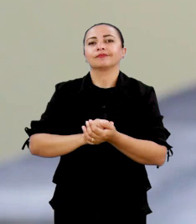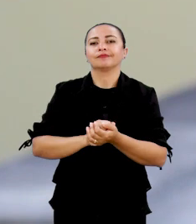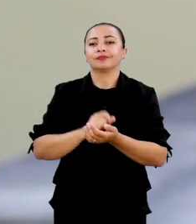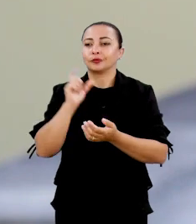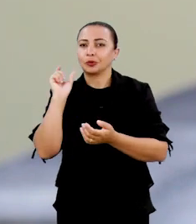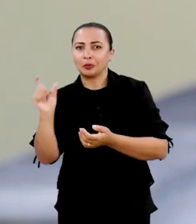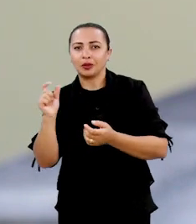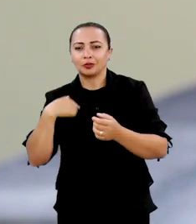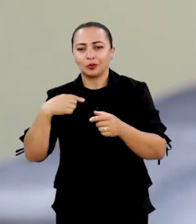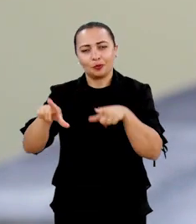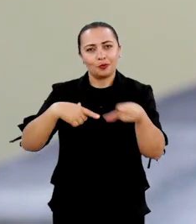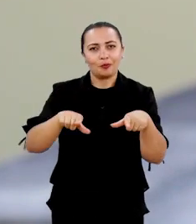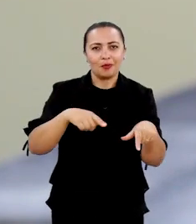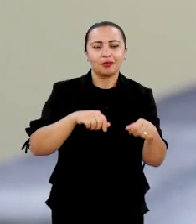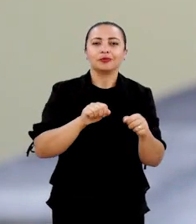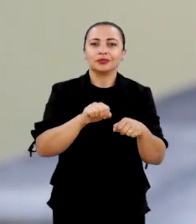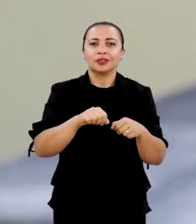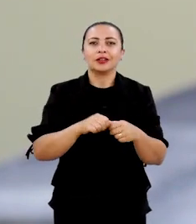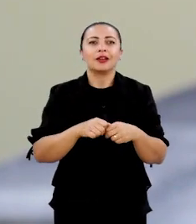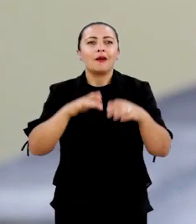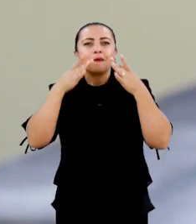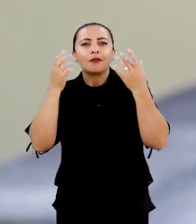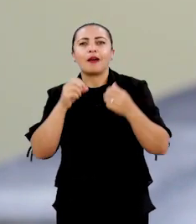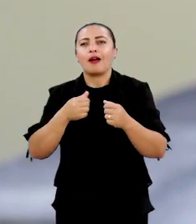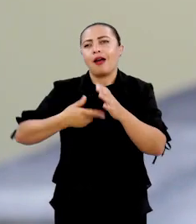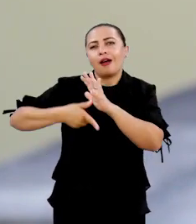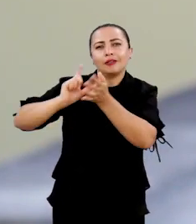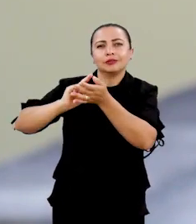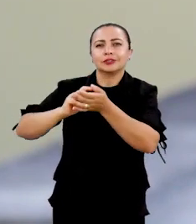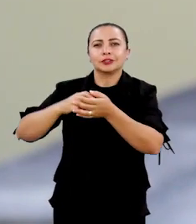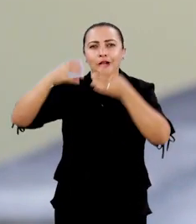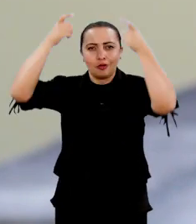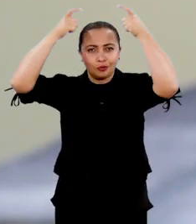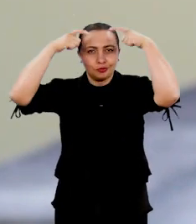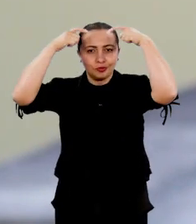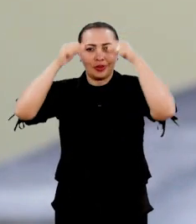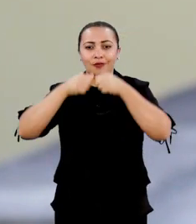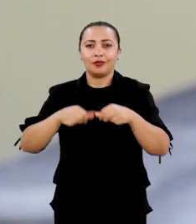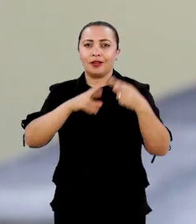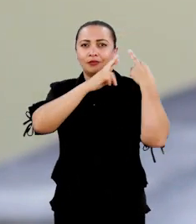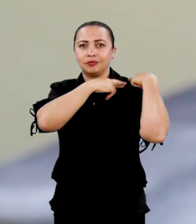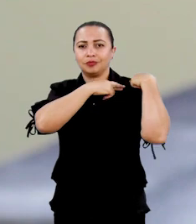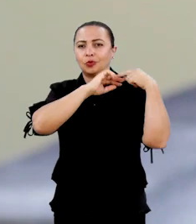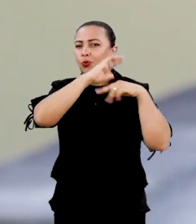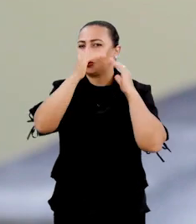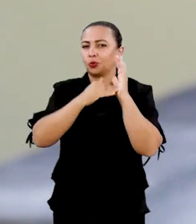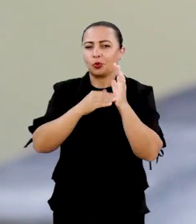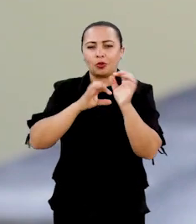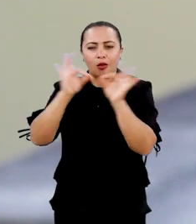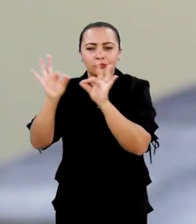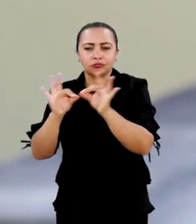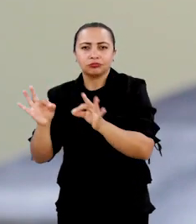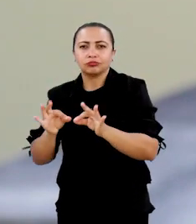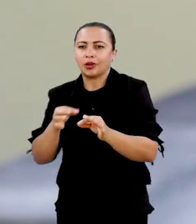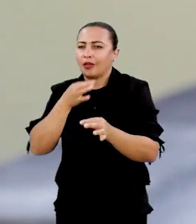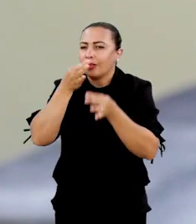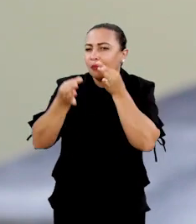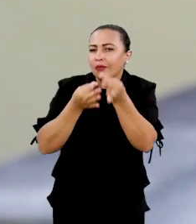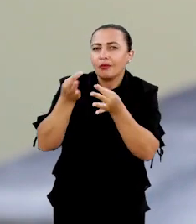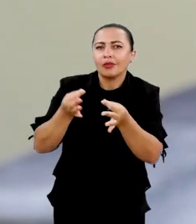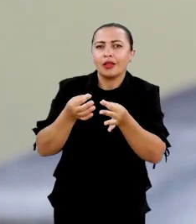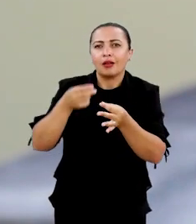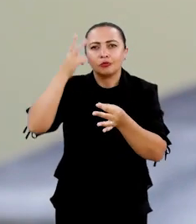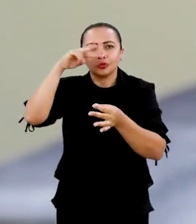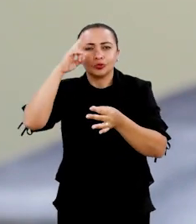toca no trabalho diz respeito à comédia musical Uma Véspera de Reis. eu fico responsável por toda a parte da edição crítica